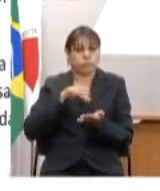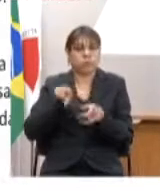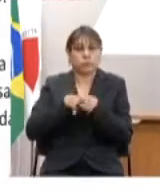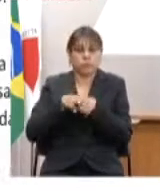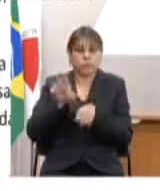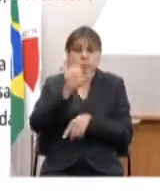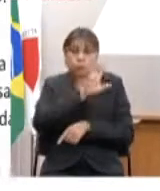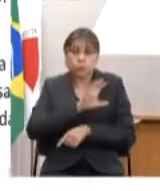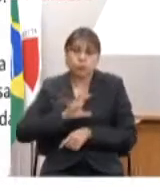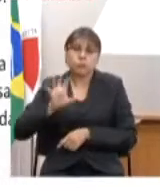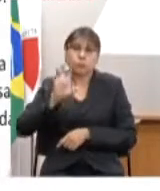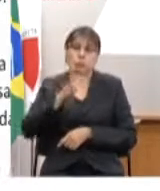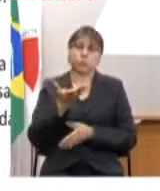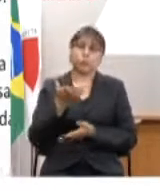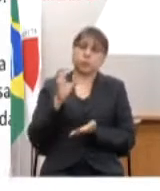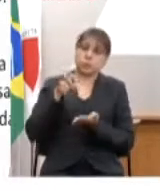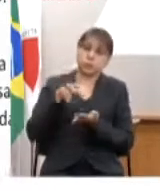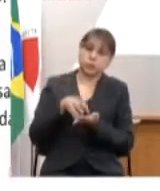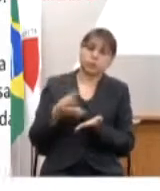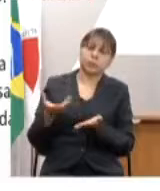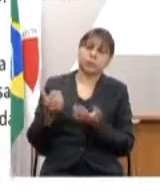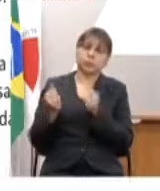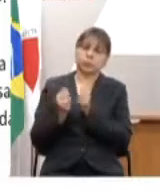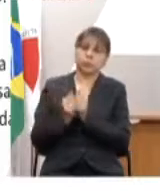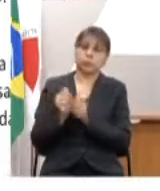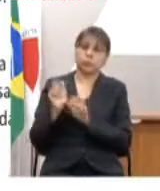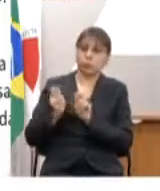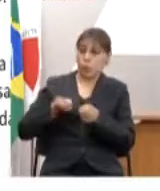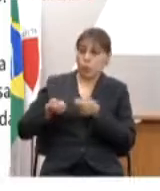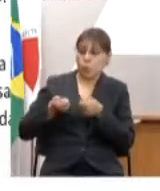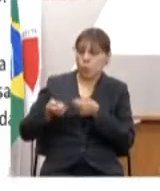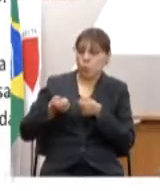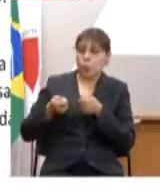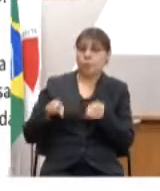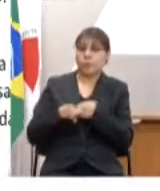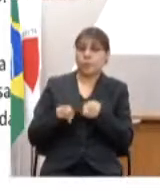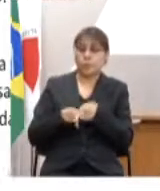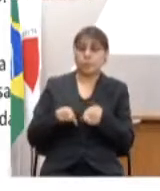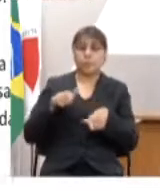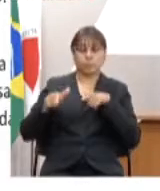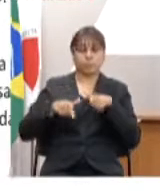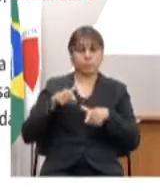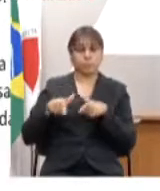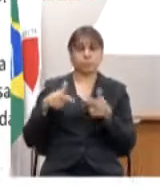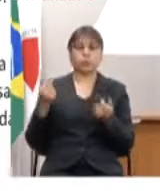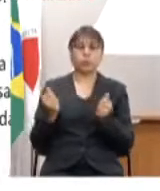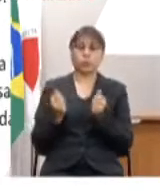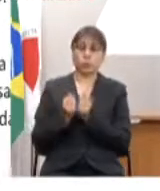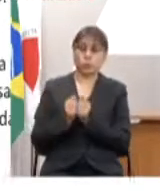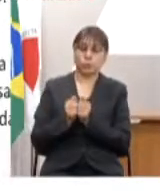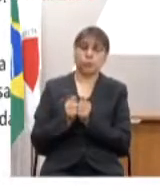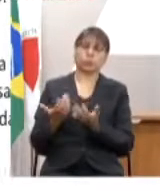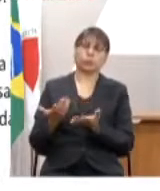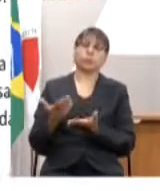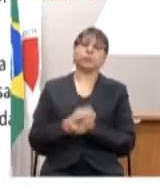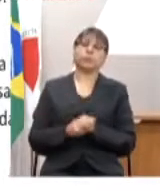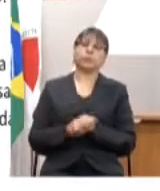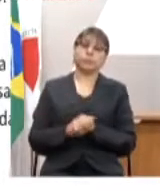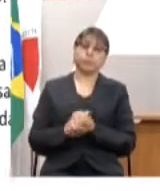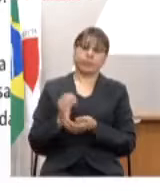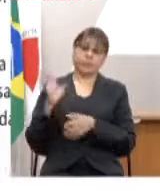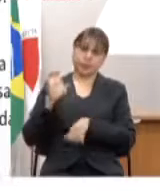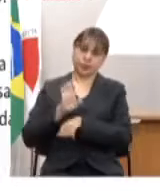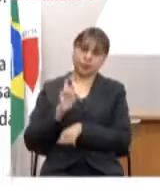do Centro Integrado de Comando e Controle e tem caráter tático composto por órgãos tanto do Estado de Minas